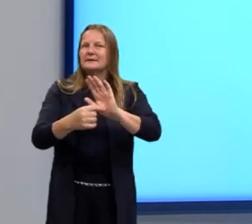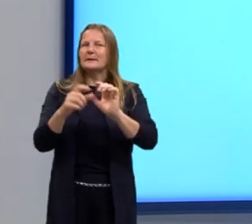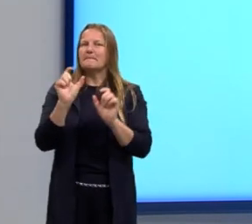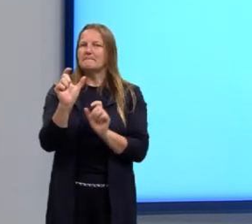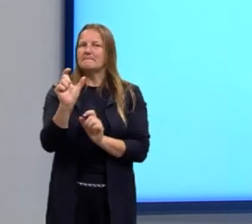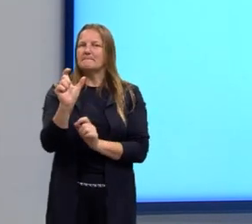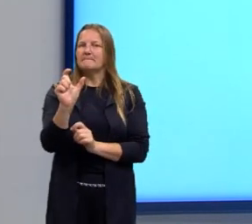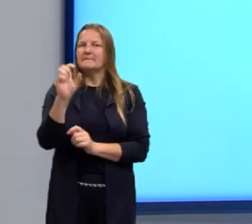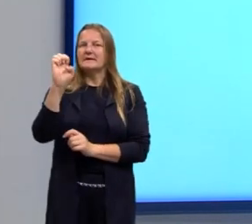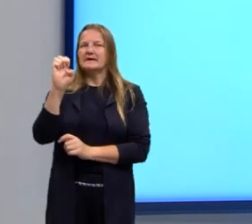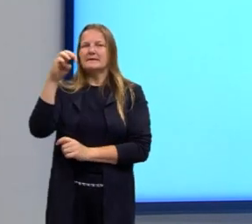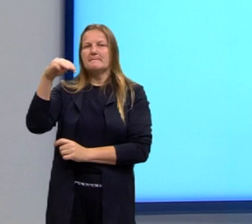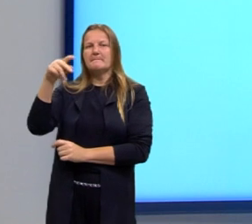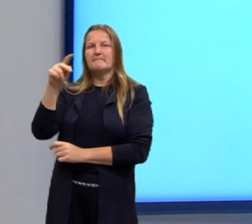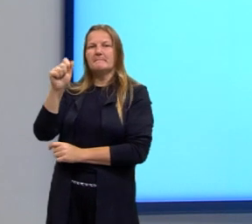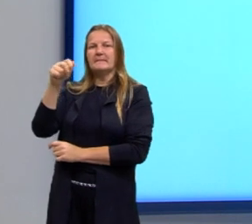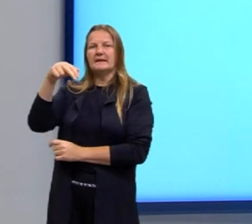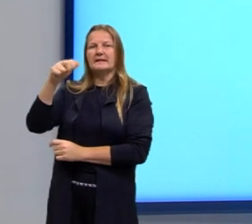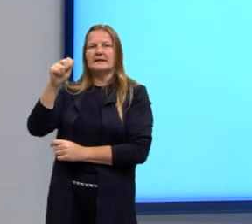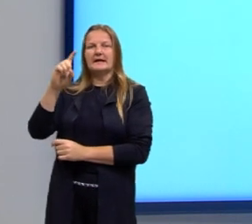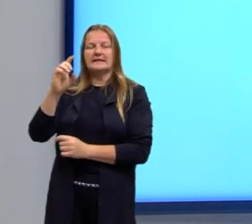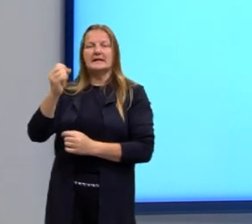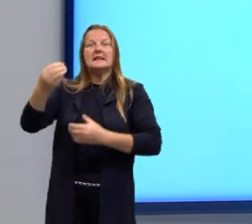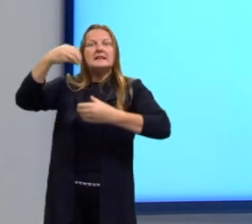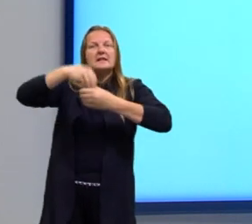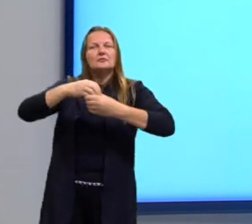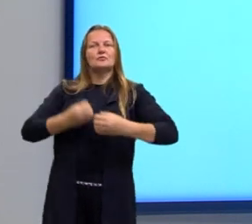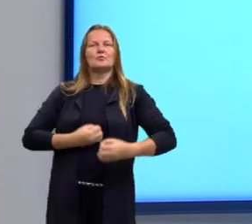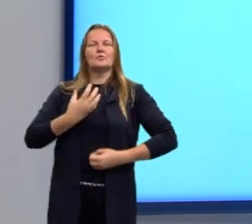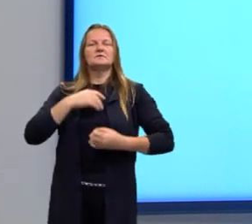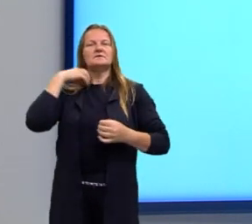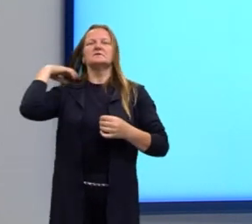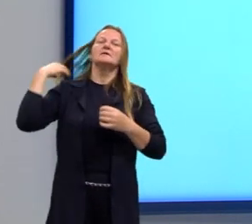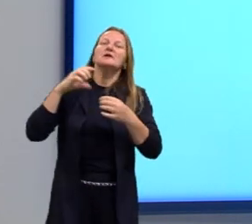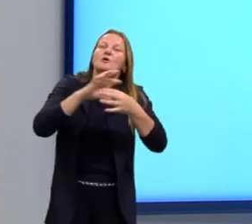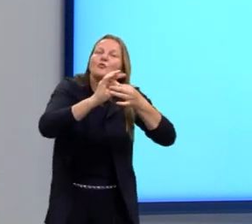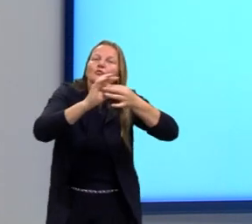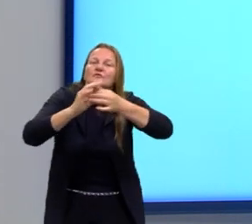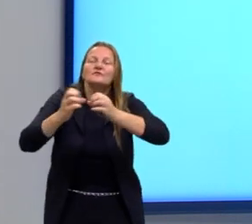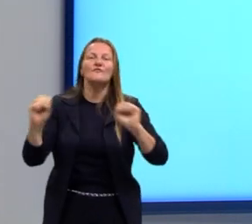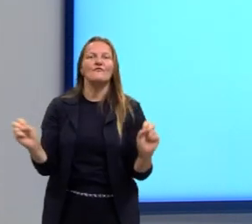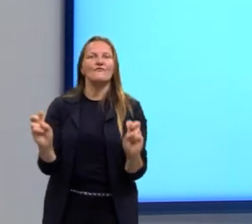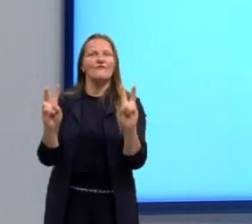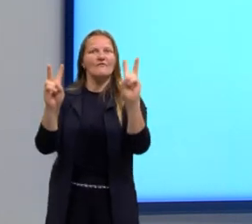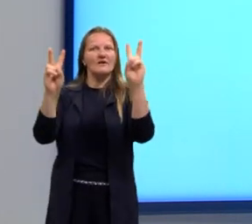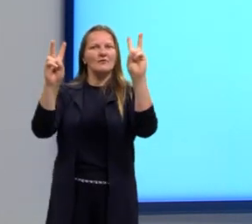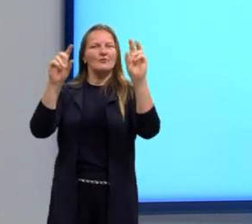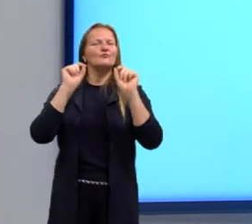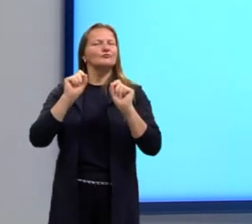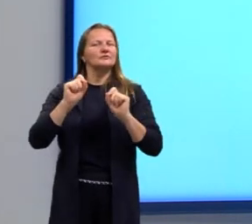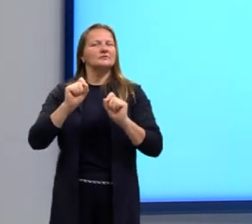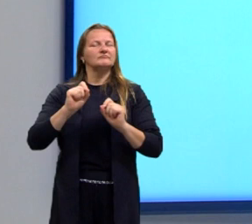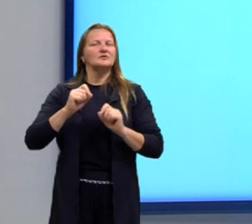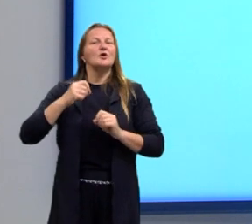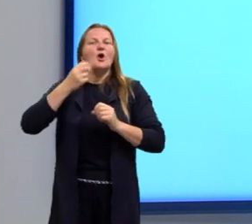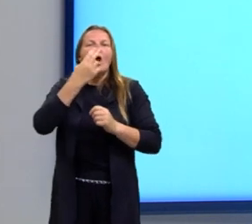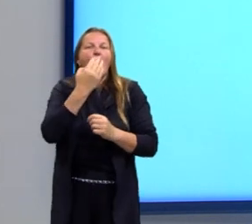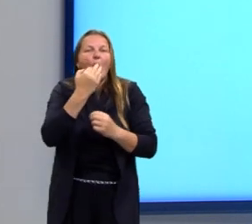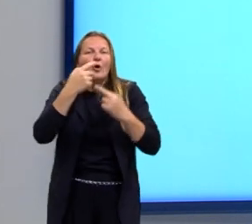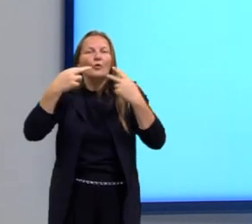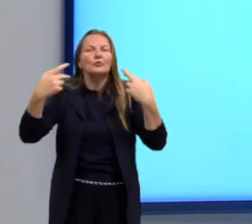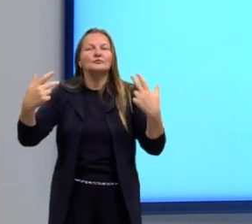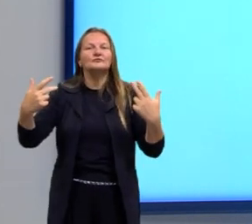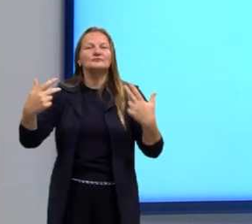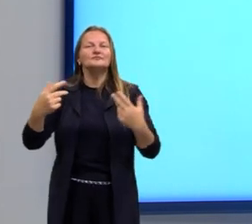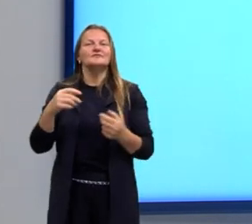tema empanada para dentro da sua poesia, na realidade está valorizando a culinária hispânica.